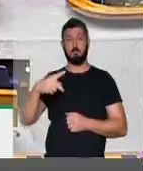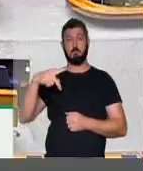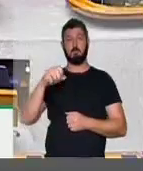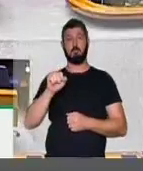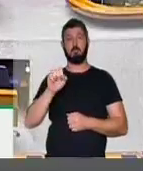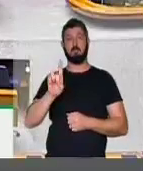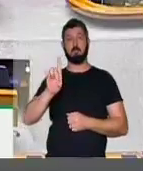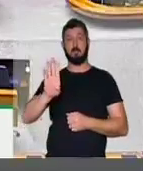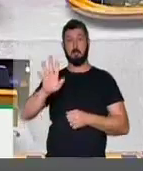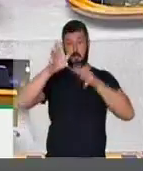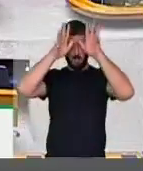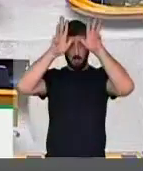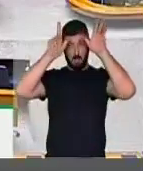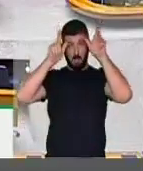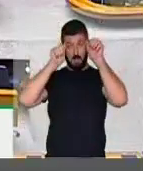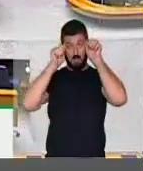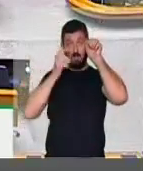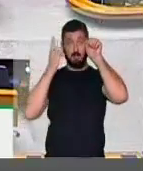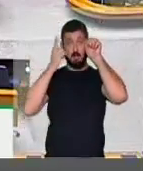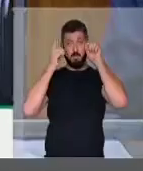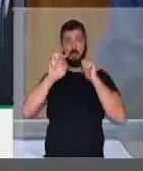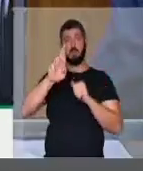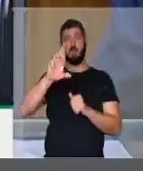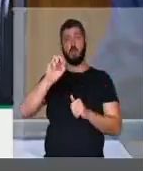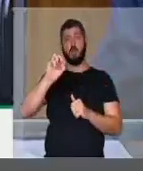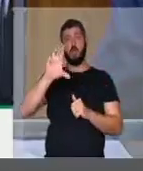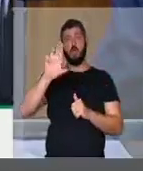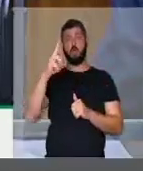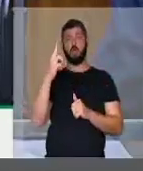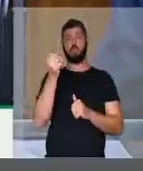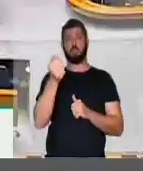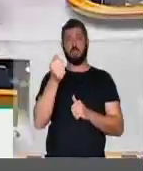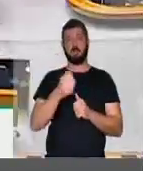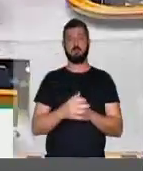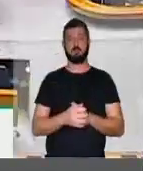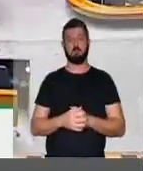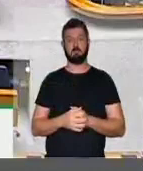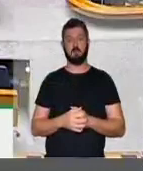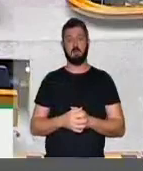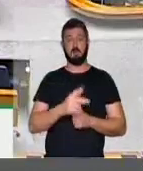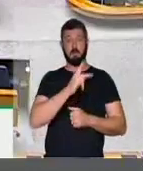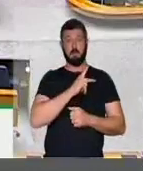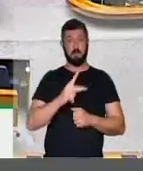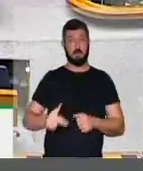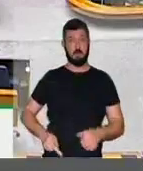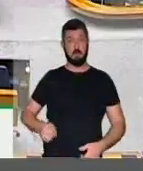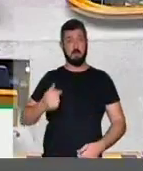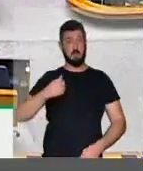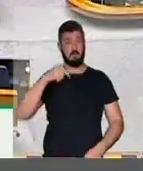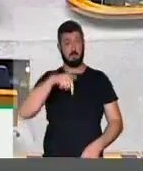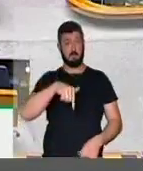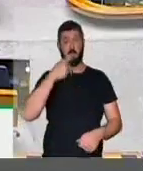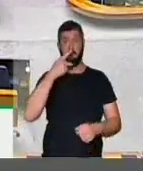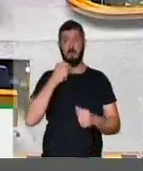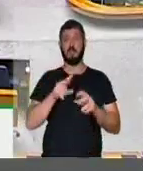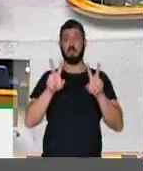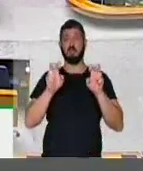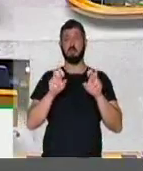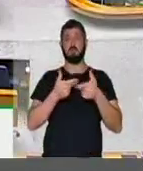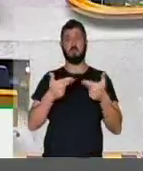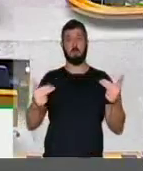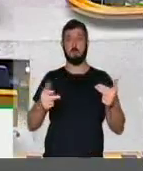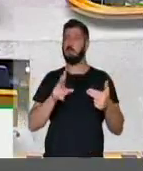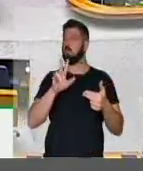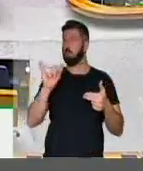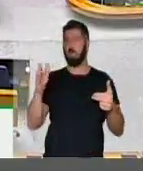PSDB do Acre, nobre líder Rocha, três minutos. Senhor presidente, eu quero aqui me reportar sobre o tema que